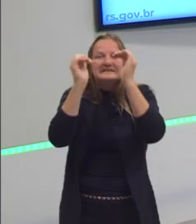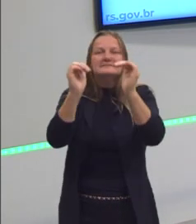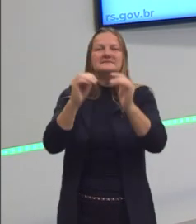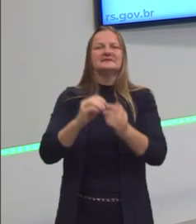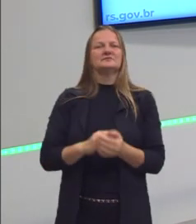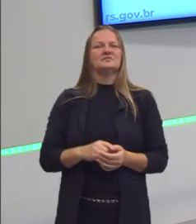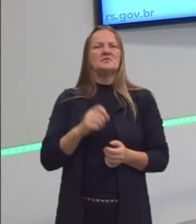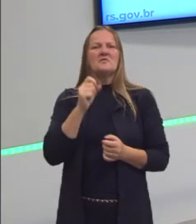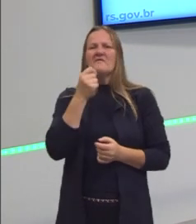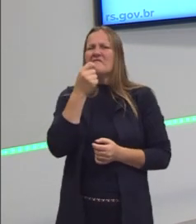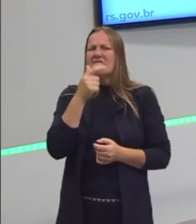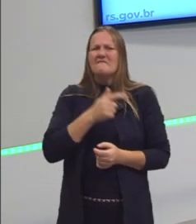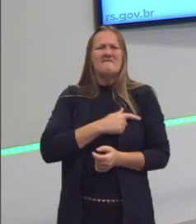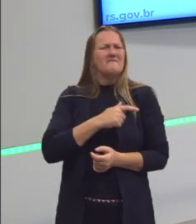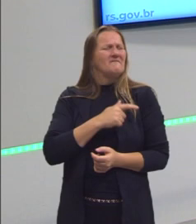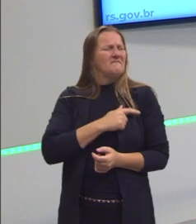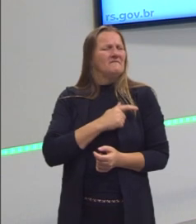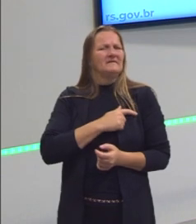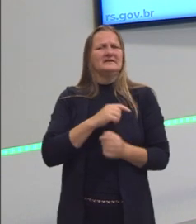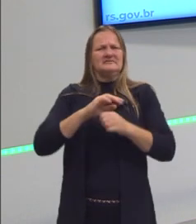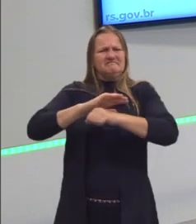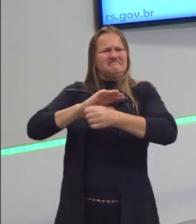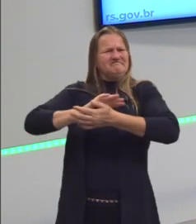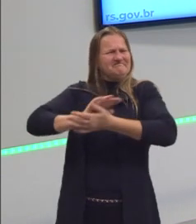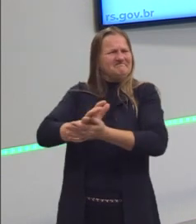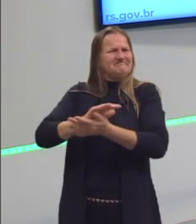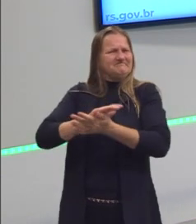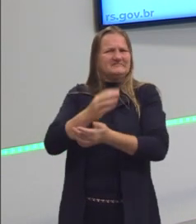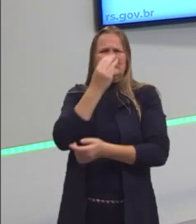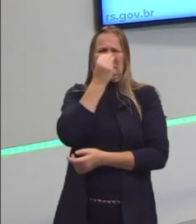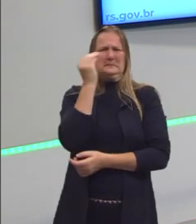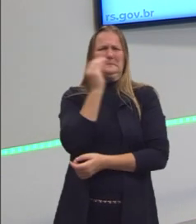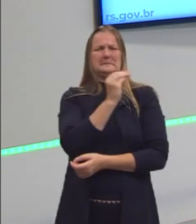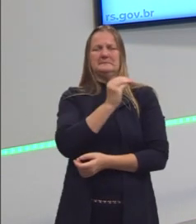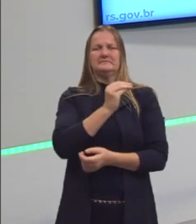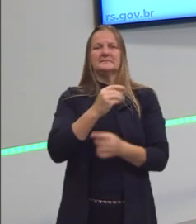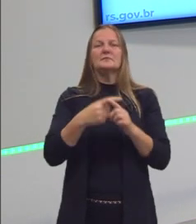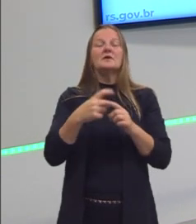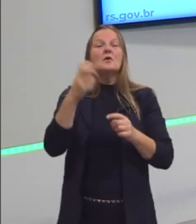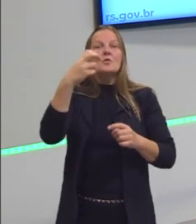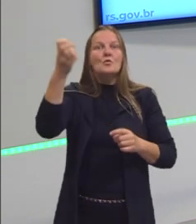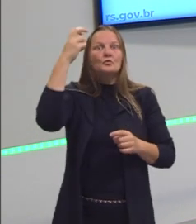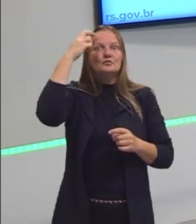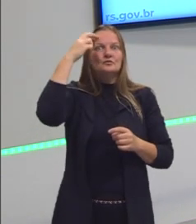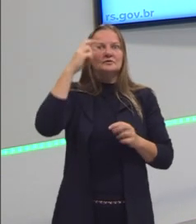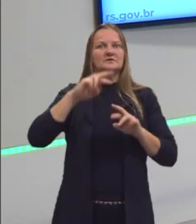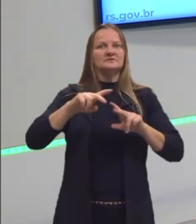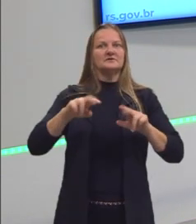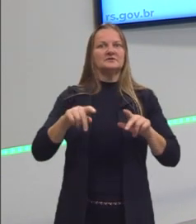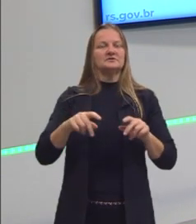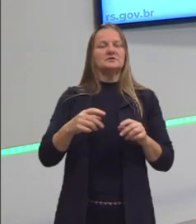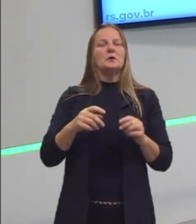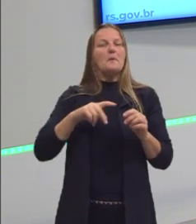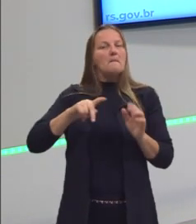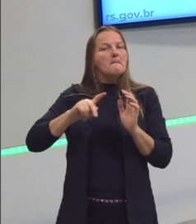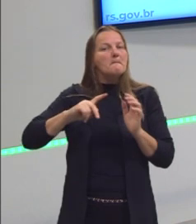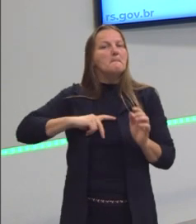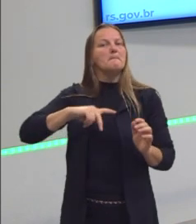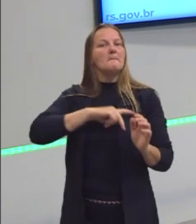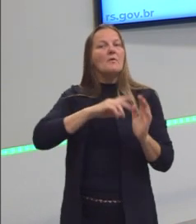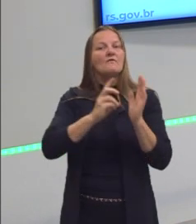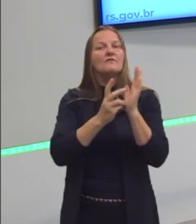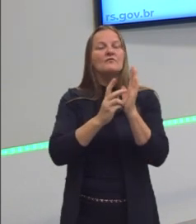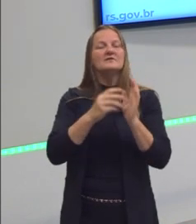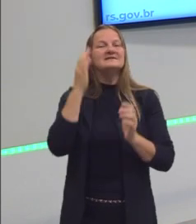falam coisas que são muito preconceituosas. A gente sabe pouco sobre essa cultura, sobre esses povos. e, às vezes, o pouco que as pessoas